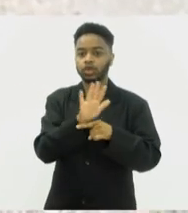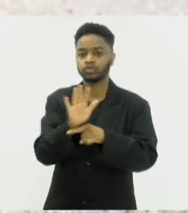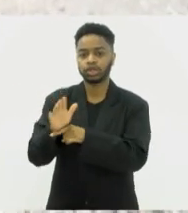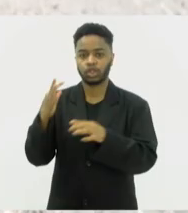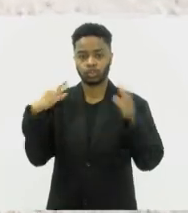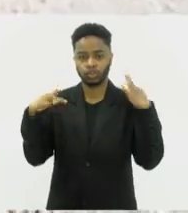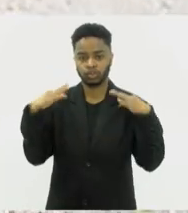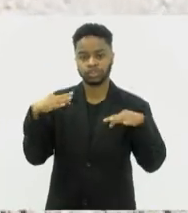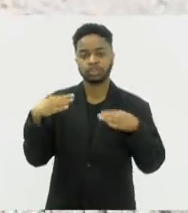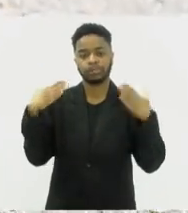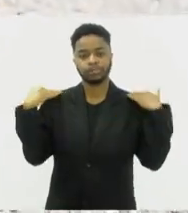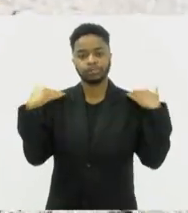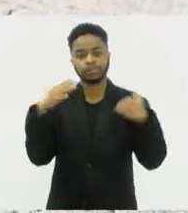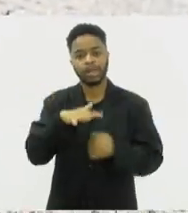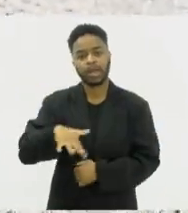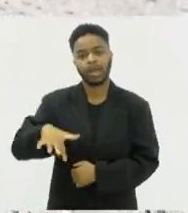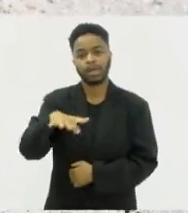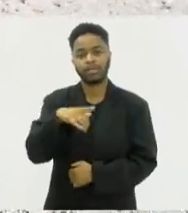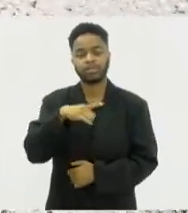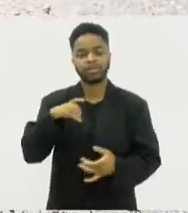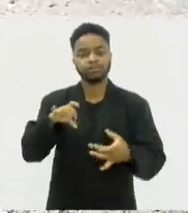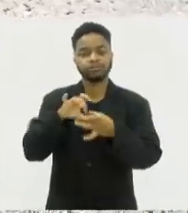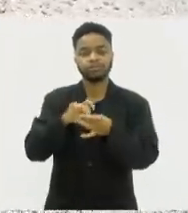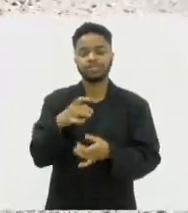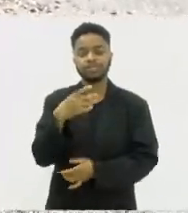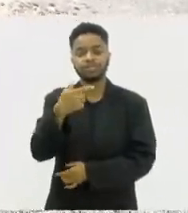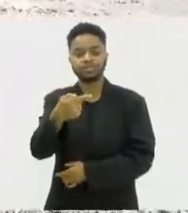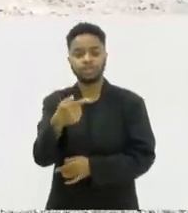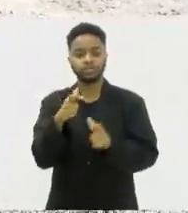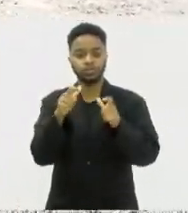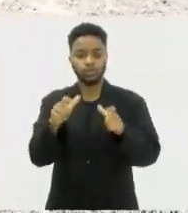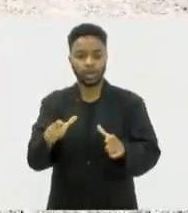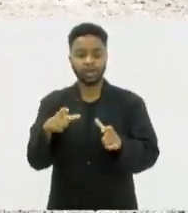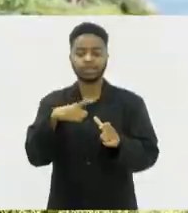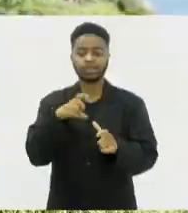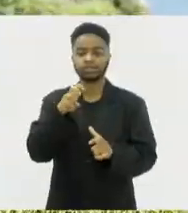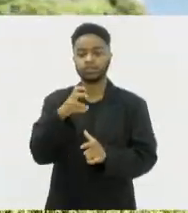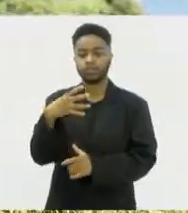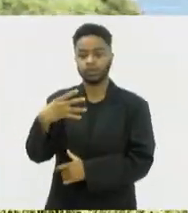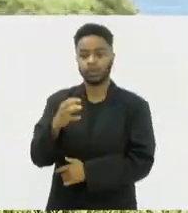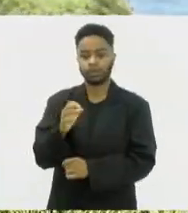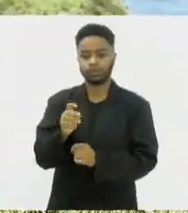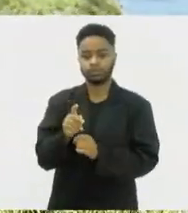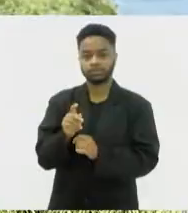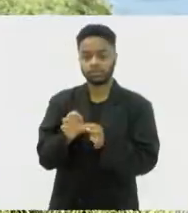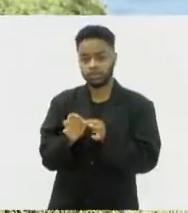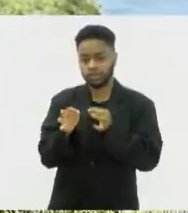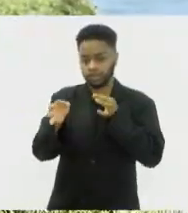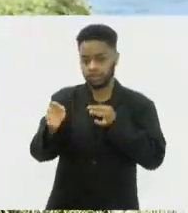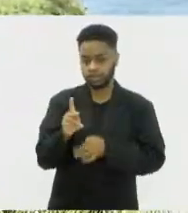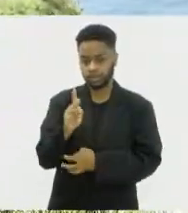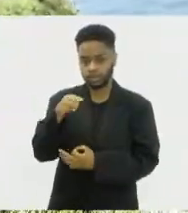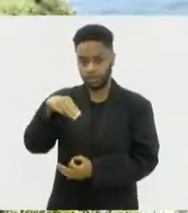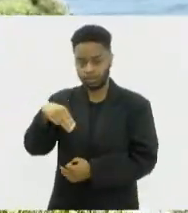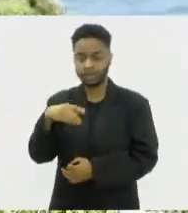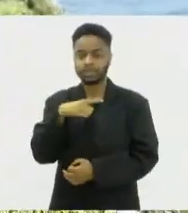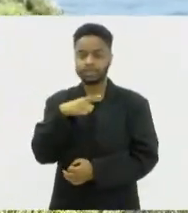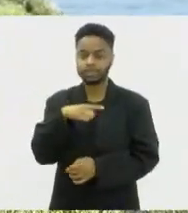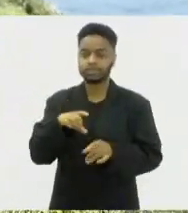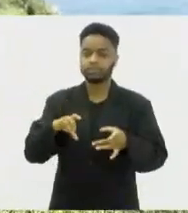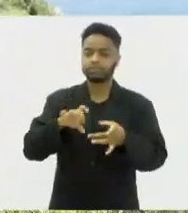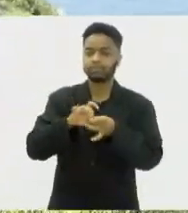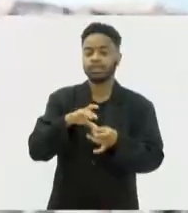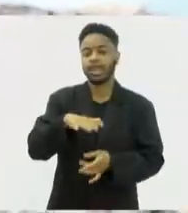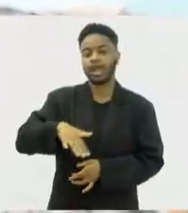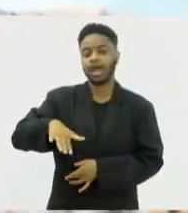O circuito reúne sete roteiros que totalizam 54 quilômetros e fazem parte da rede brasileira de trilhas de